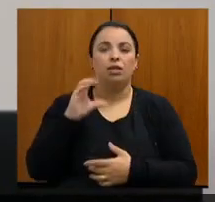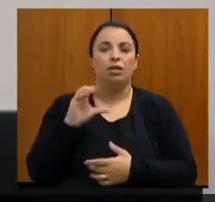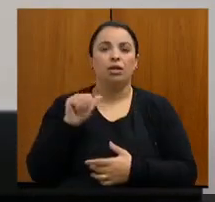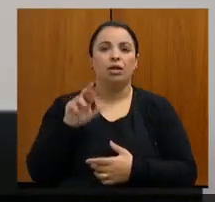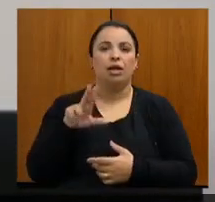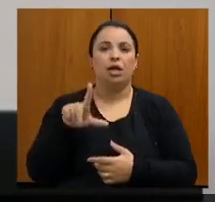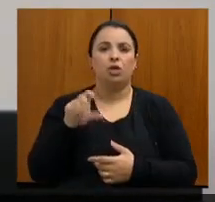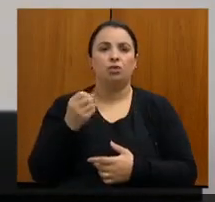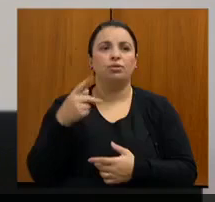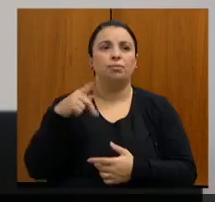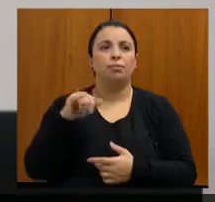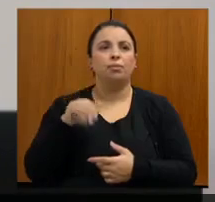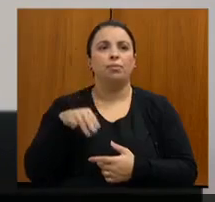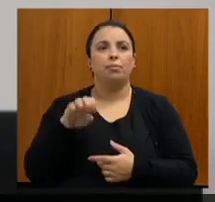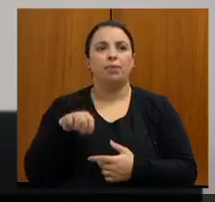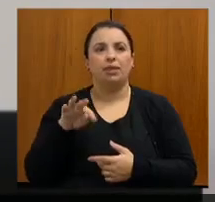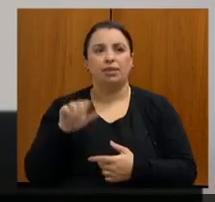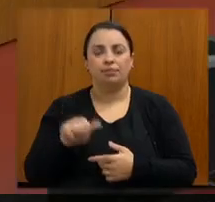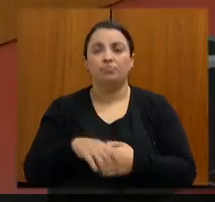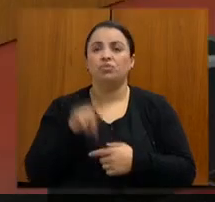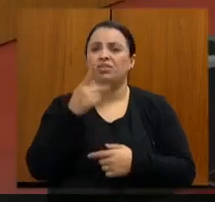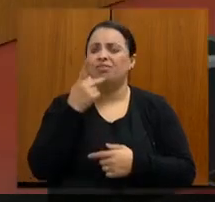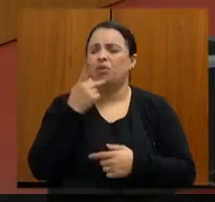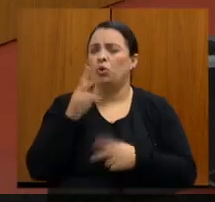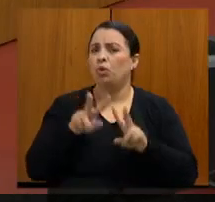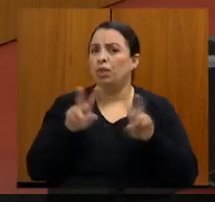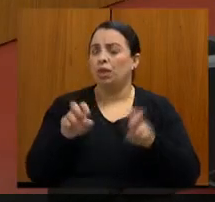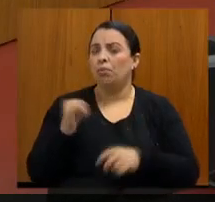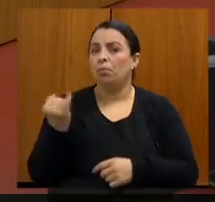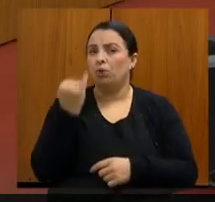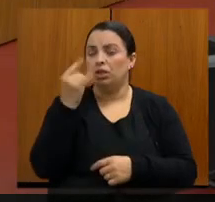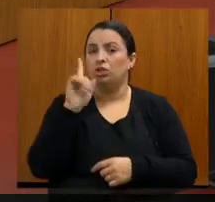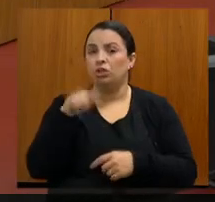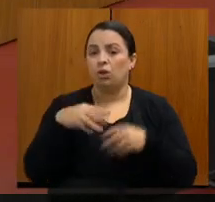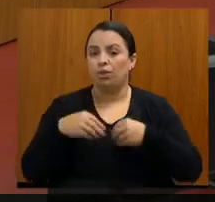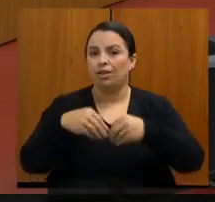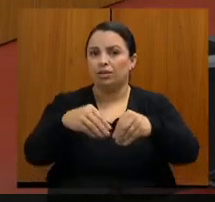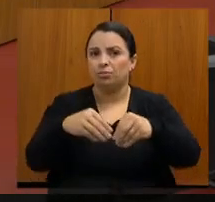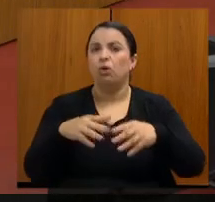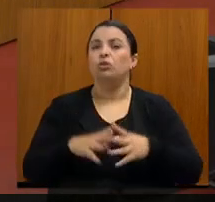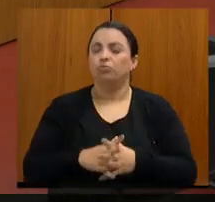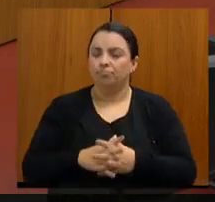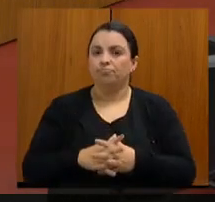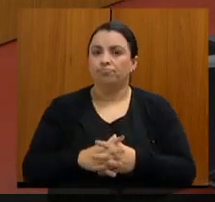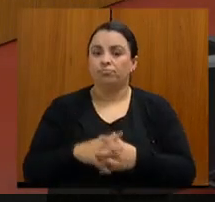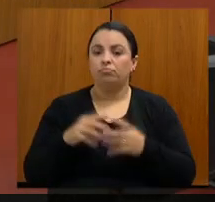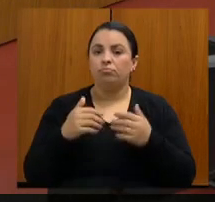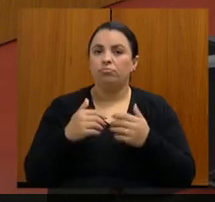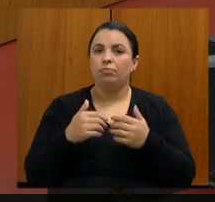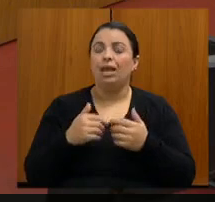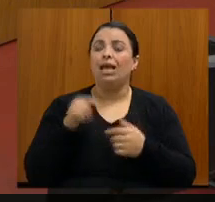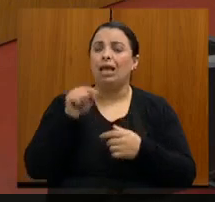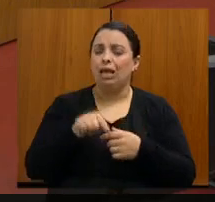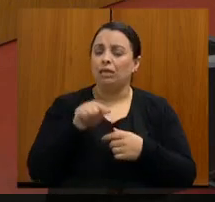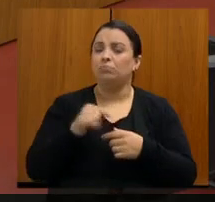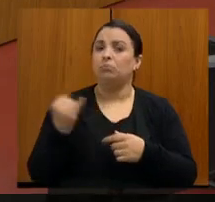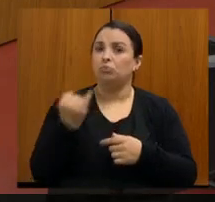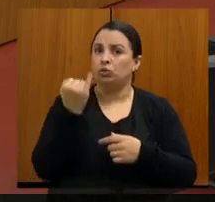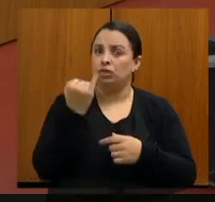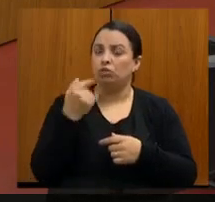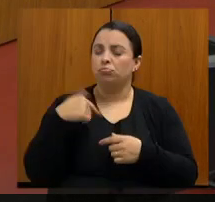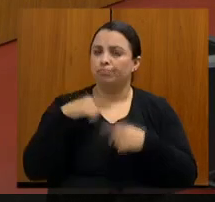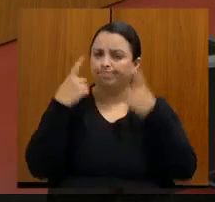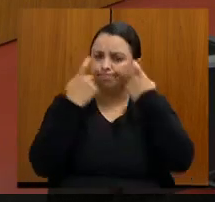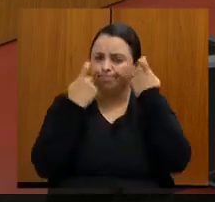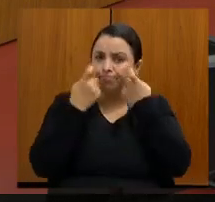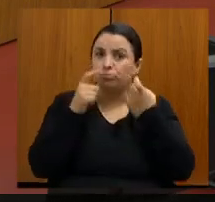Agora, Carlos Pimenta, você tocou em um assunto muito importante, a questão do transporte. Realmente, o transporte, o Fábio, é muito preocupante, não só